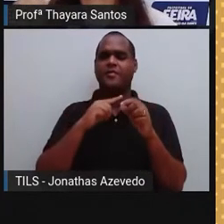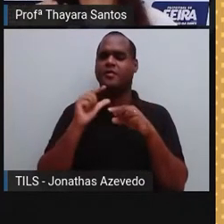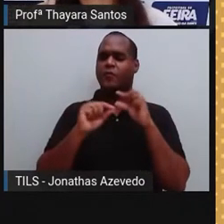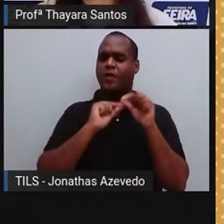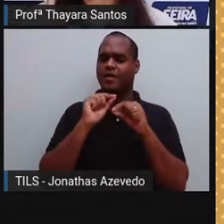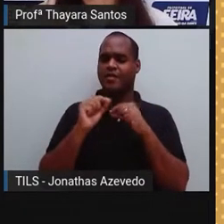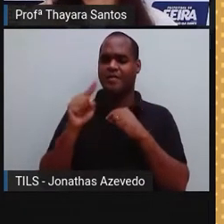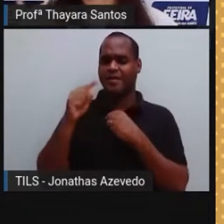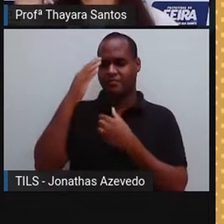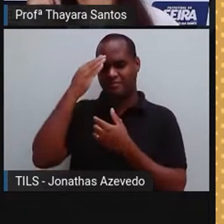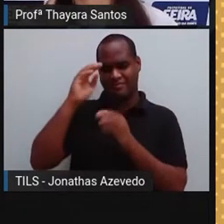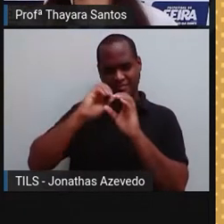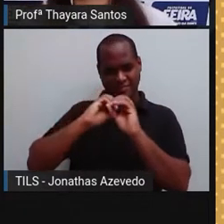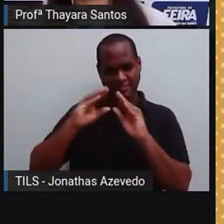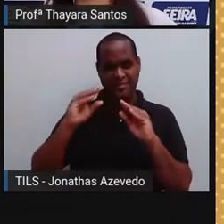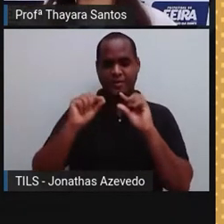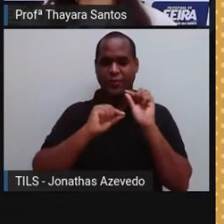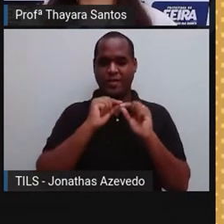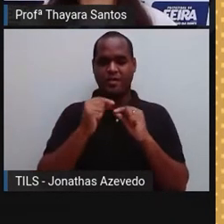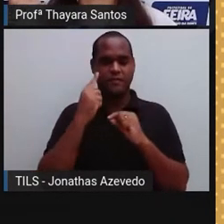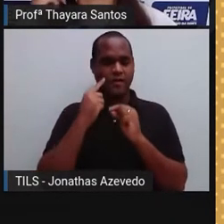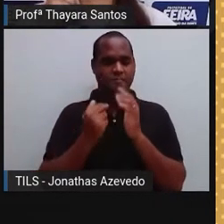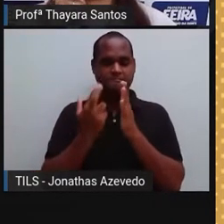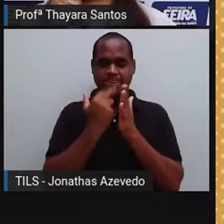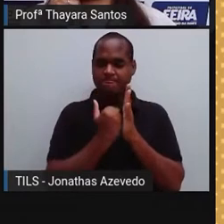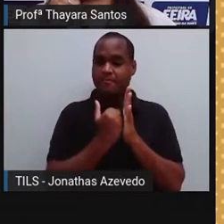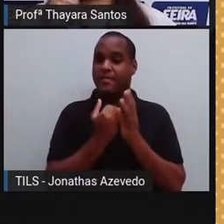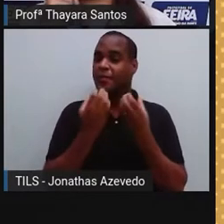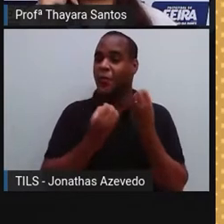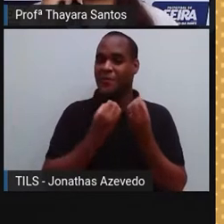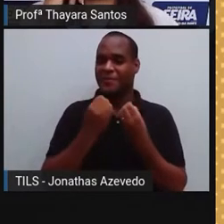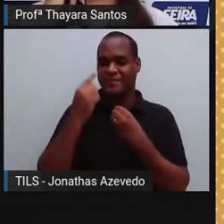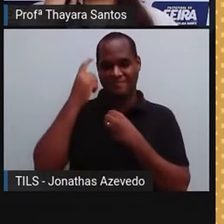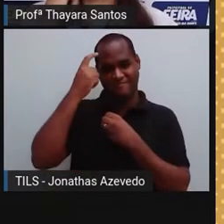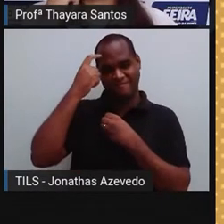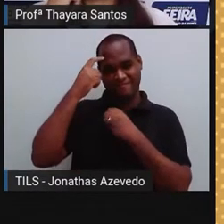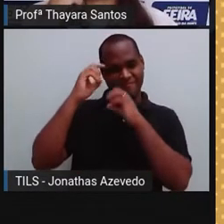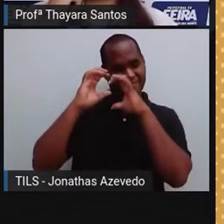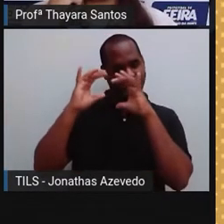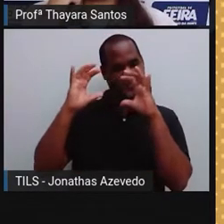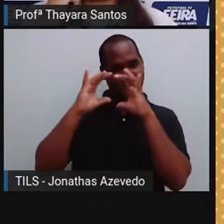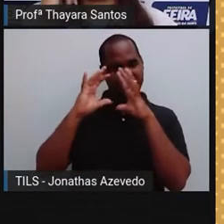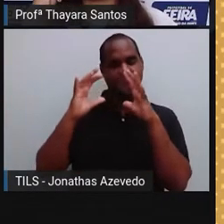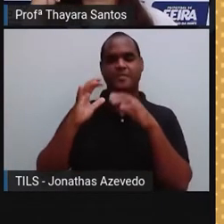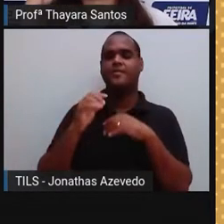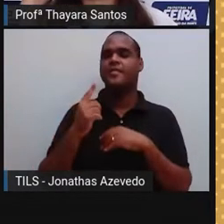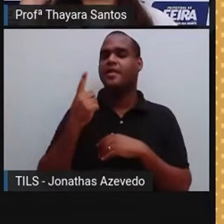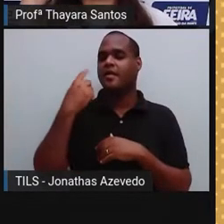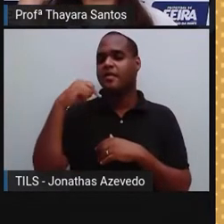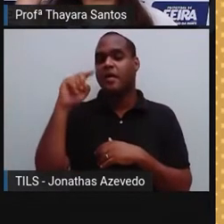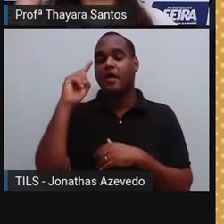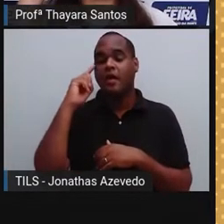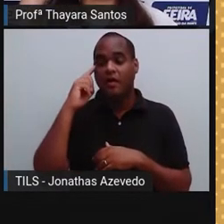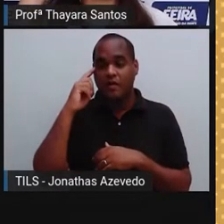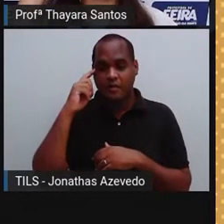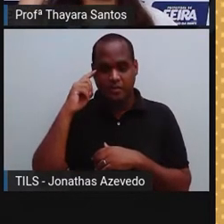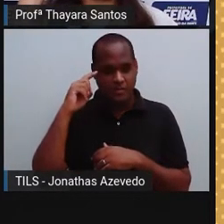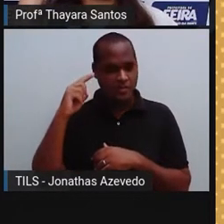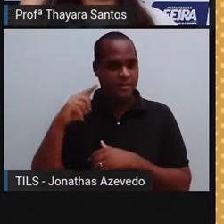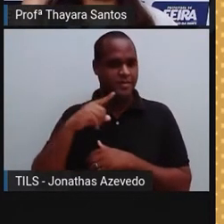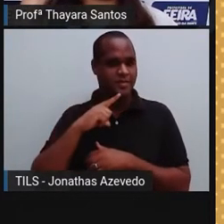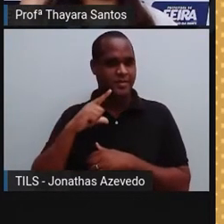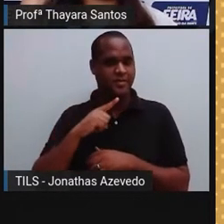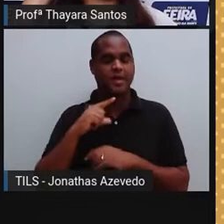Mas quem interpreta esses estímulos e forma uma imagem de fato é o nosso cérebro. Aqui atrás do globo ocular, a gente tem um nervo